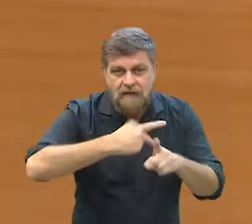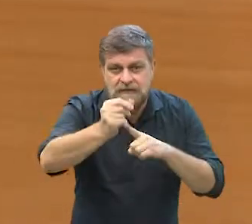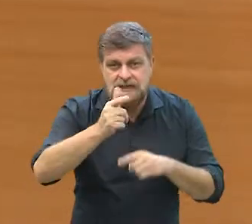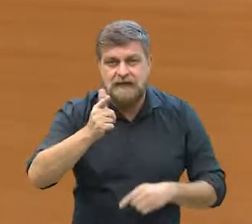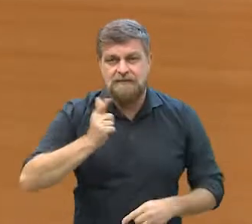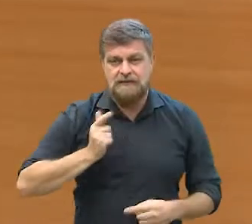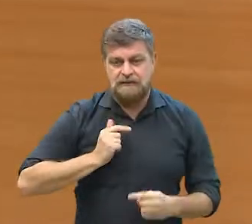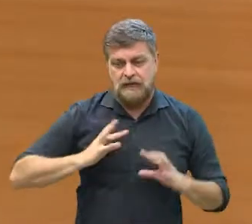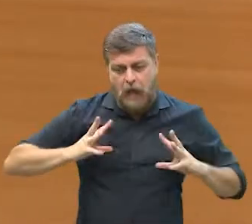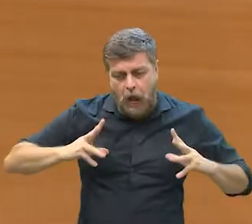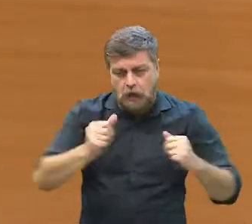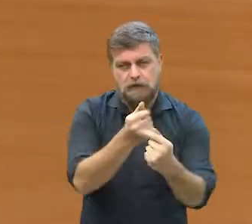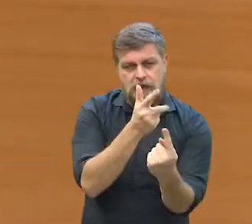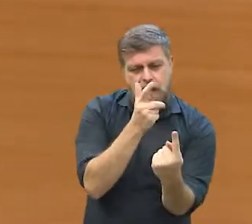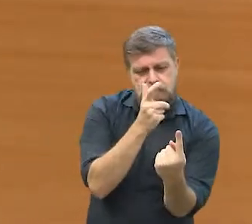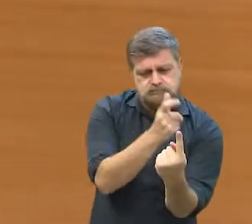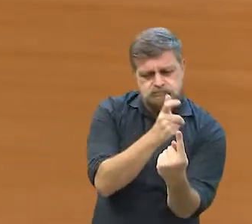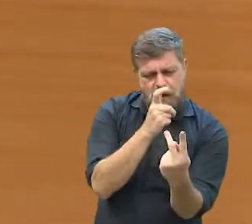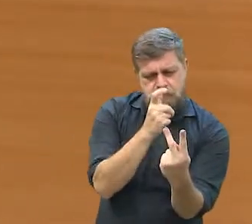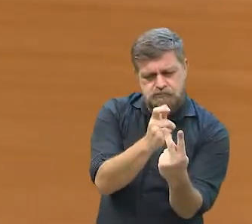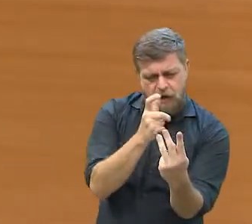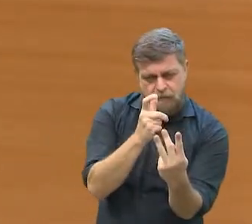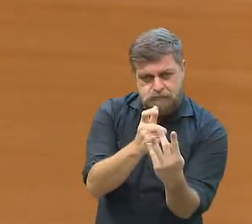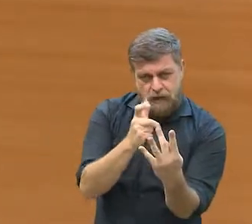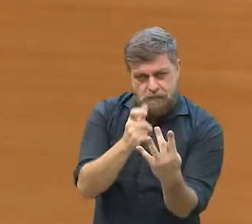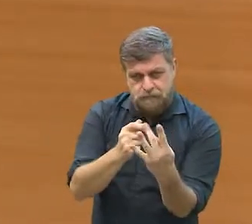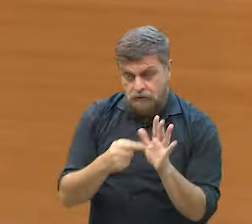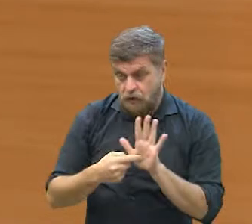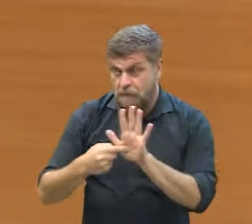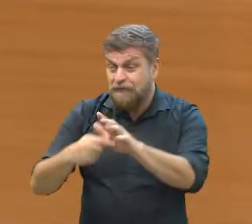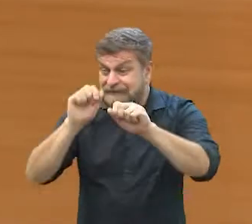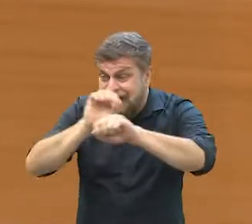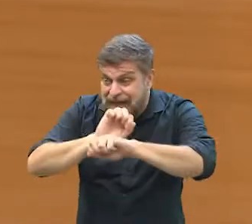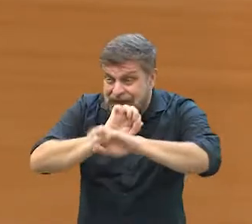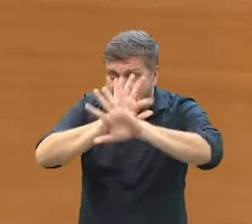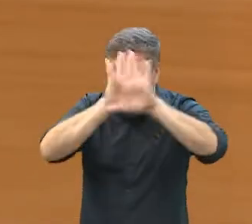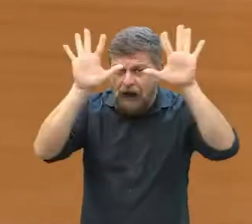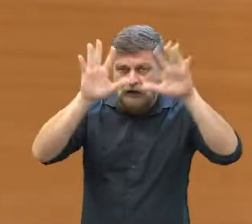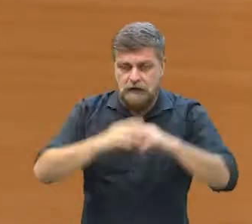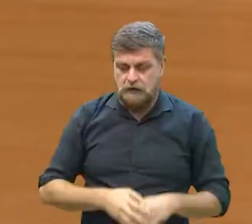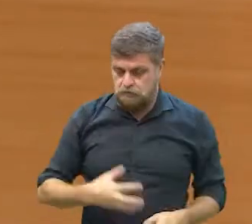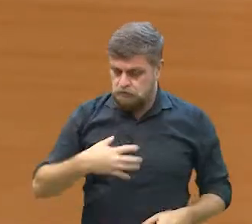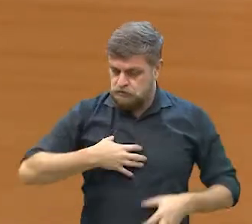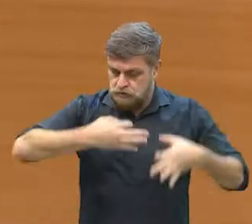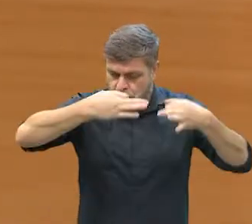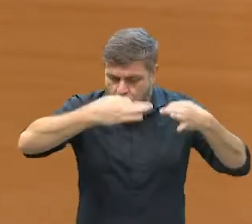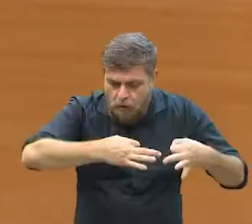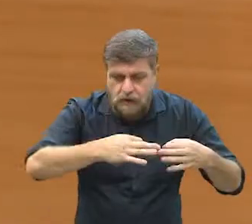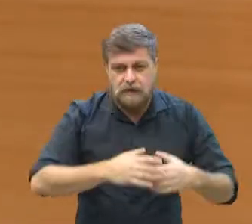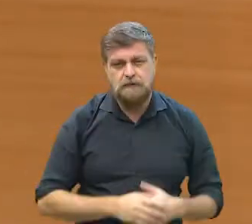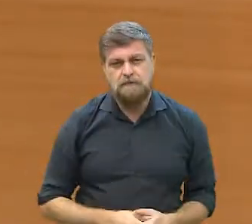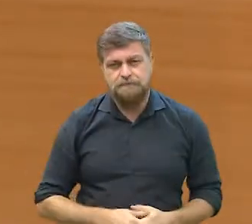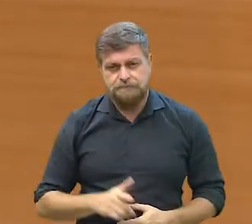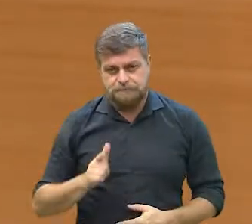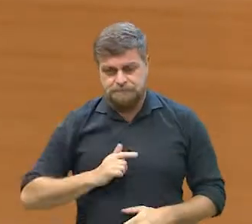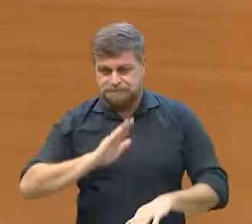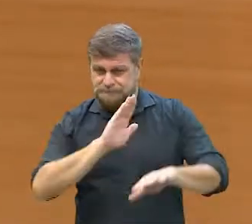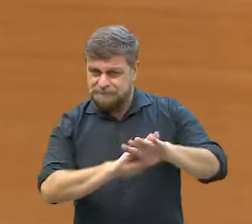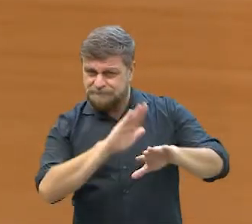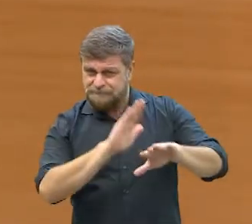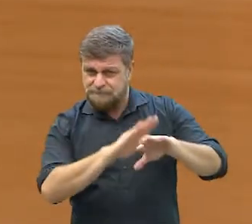é com uma vacinação feita de uma forma transparente, de uma forma correta e